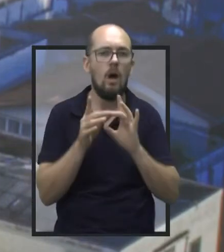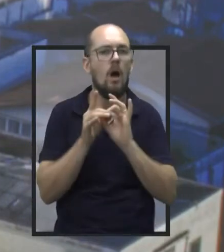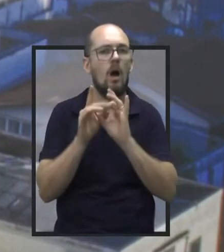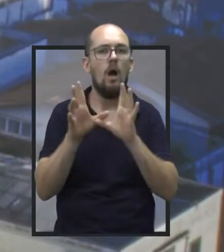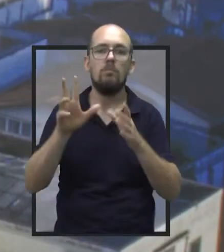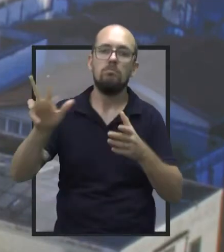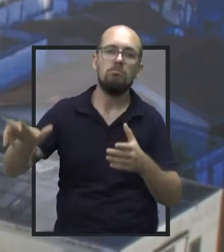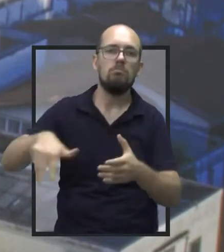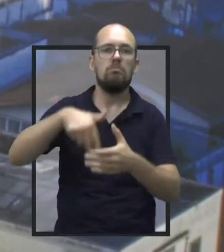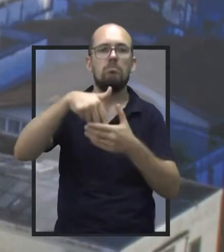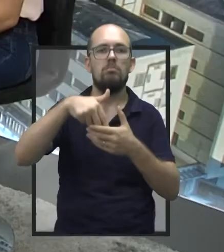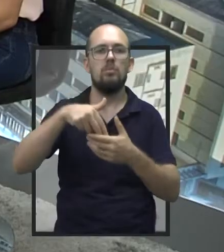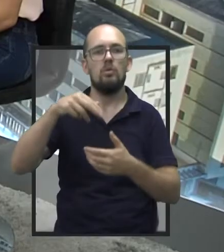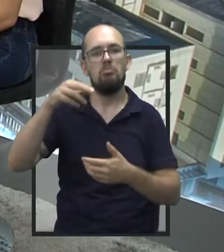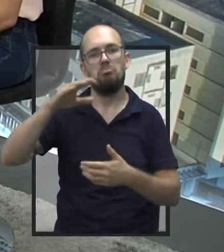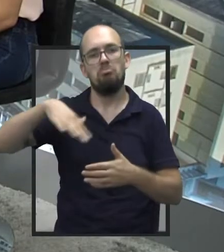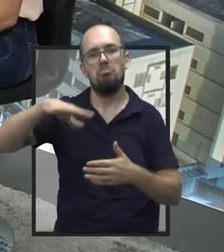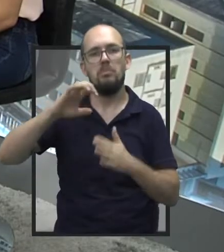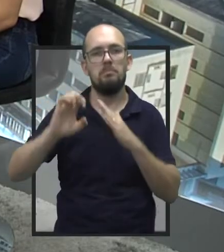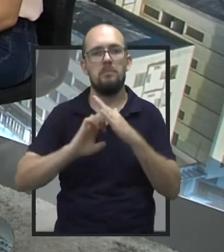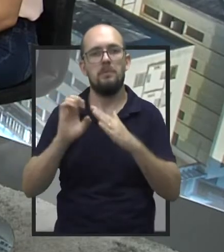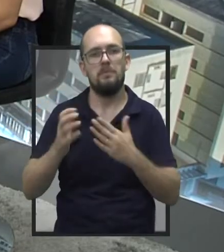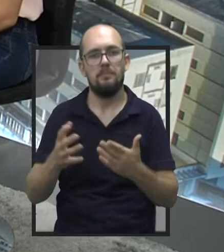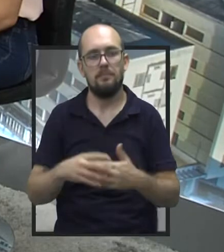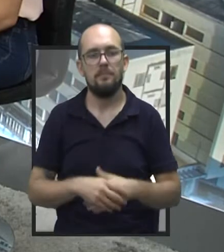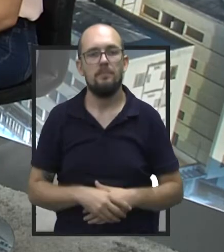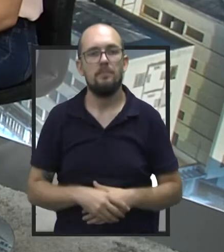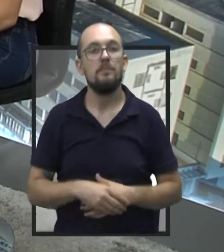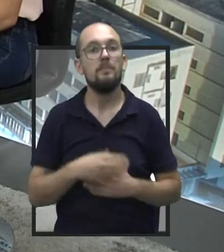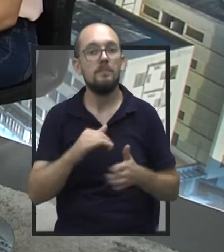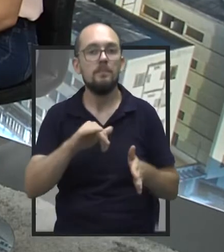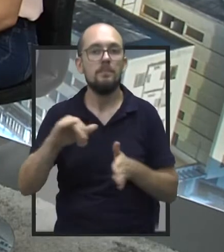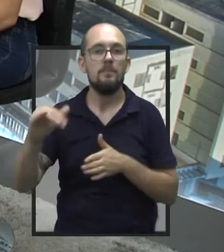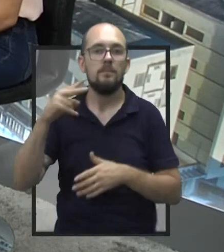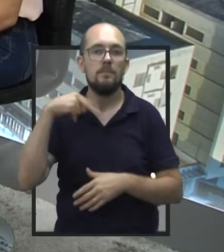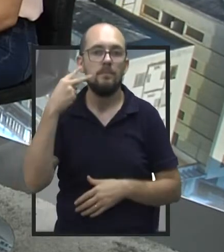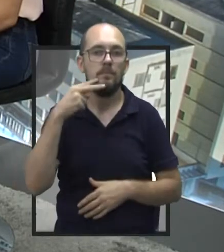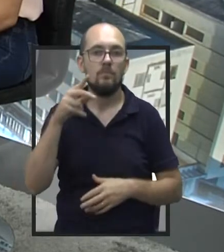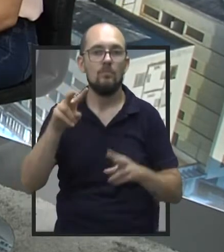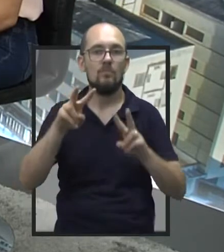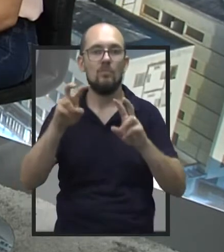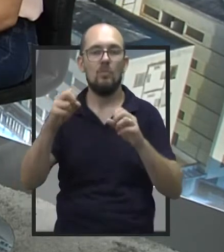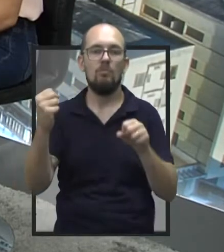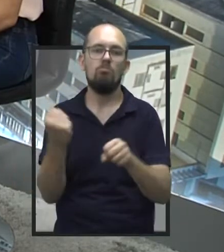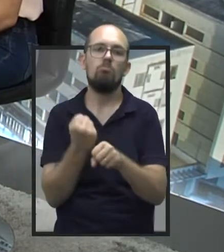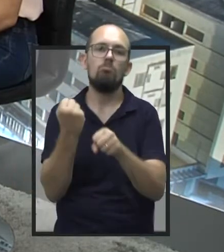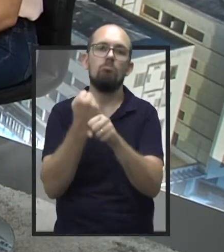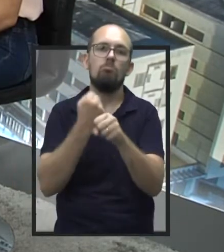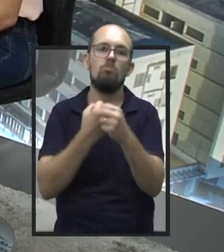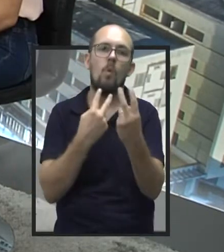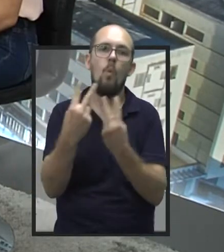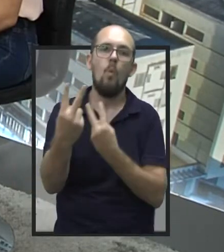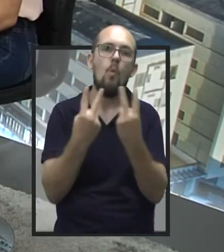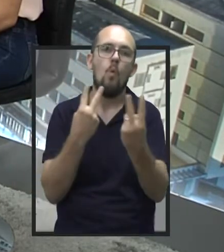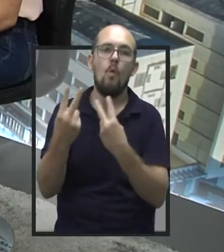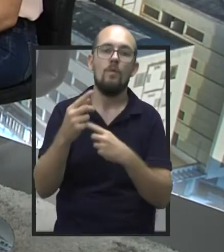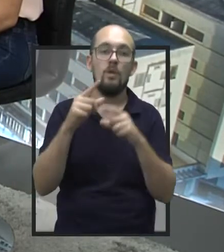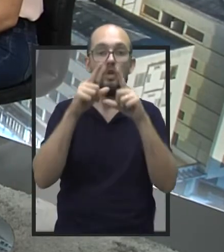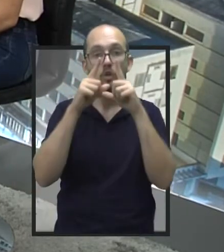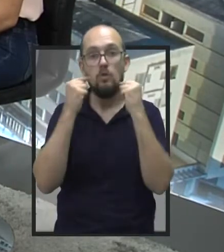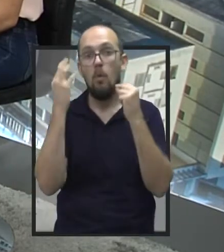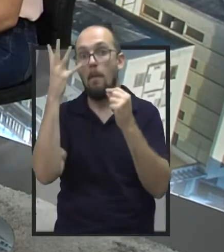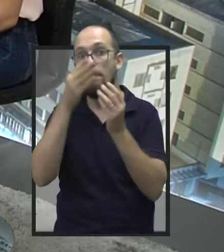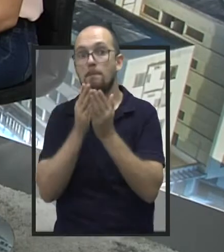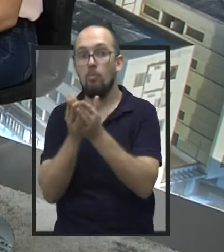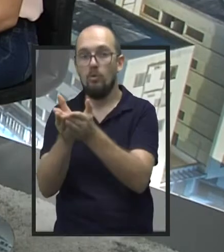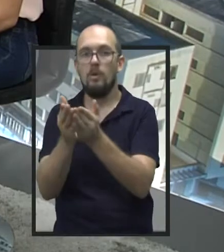estar se manifestando sobre isso. Vereadora, a duplicação da rodovia já o Barra Bonita. A duplicação ainda não chegou, mas o pedágio